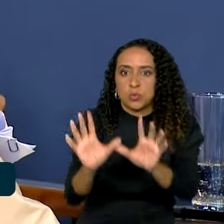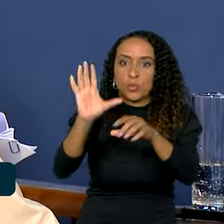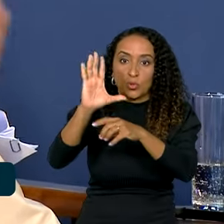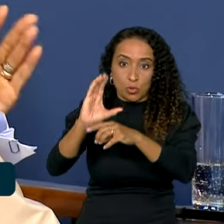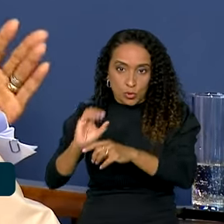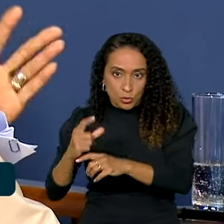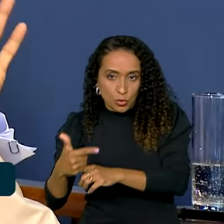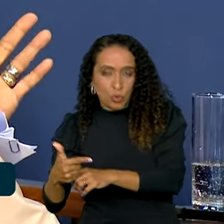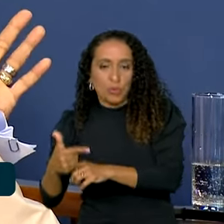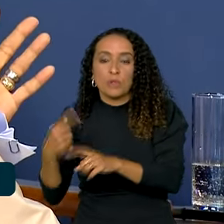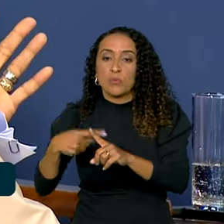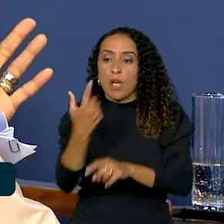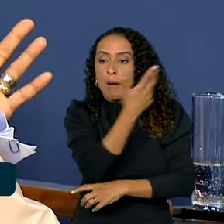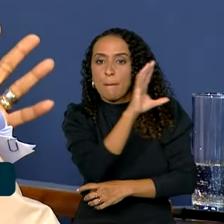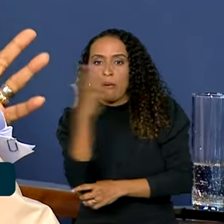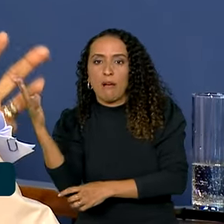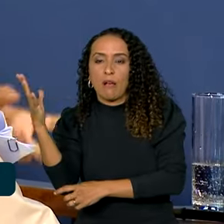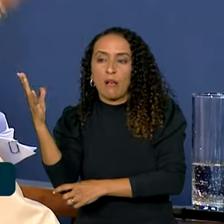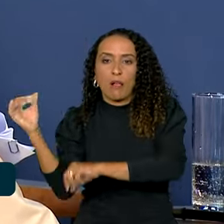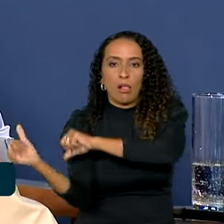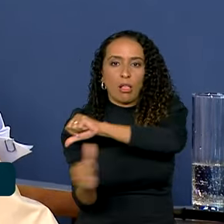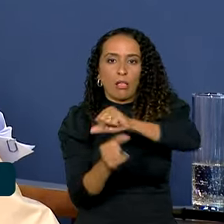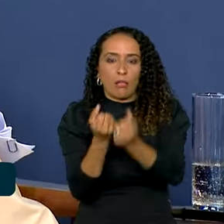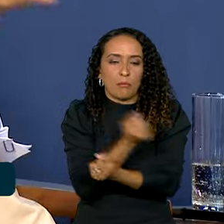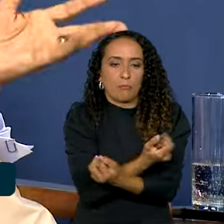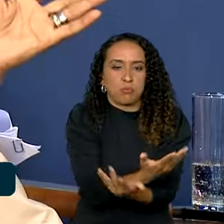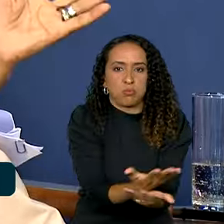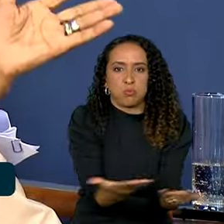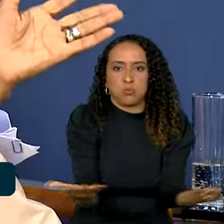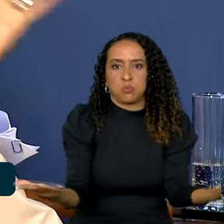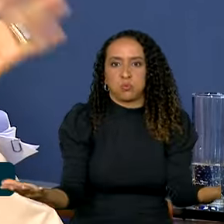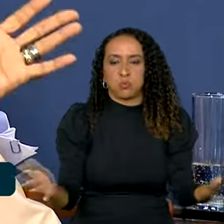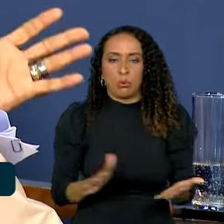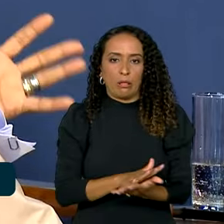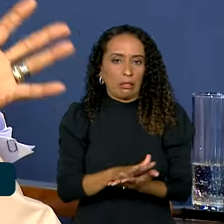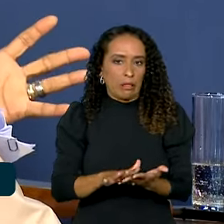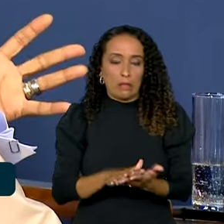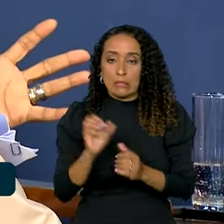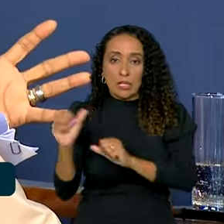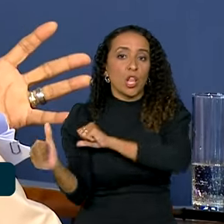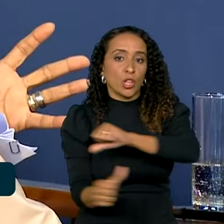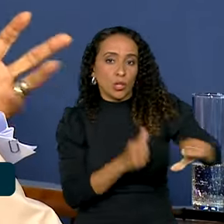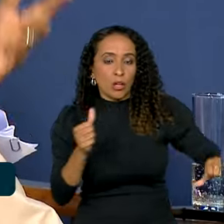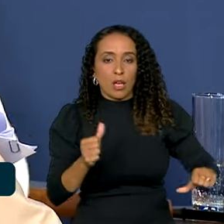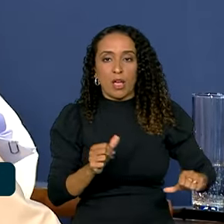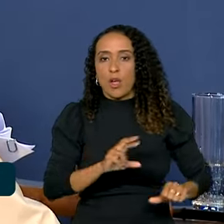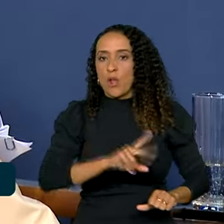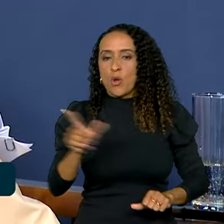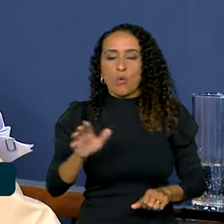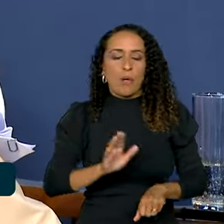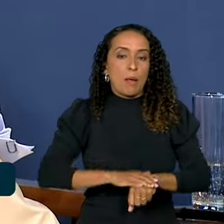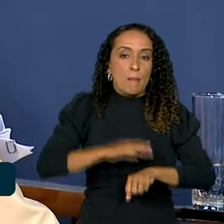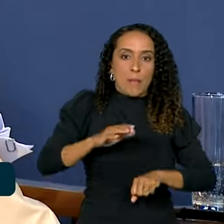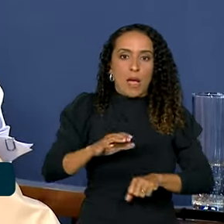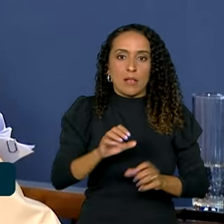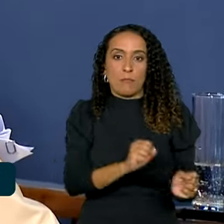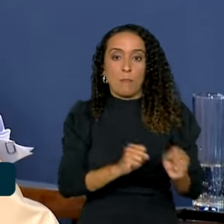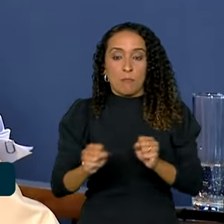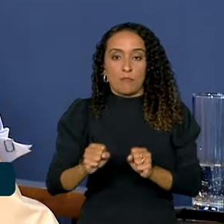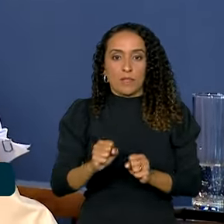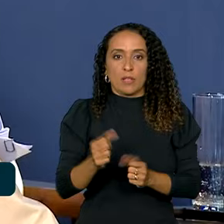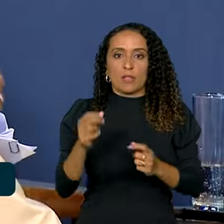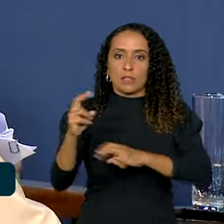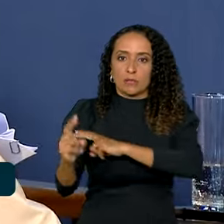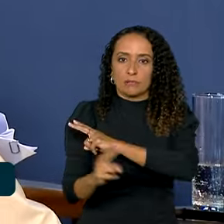pena da nossa floresta virar savana. A nossa floresta virar savana, nós não somos mais a potência hídrica que somos e, portanto,